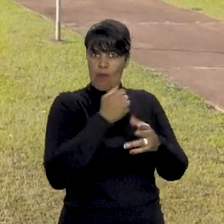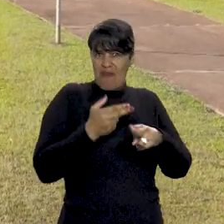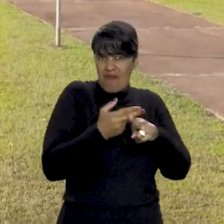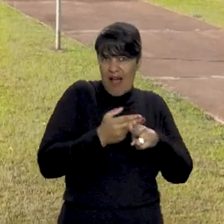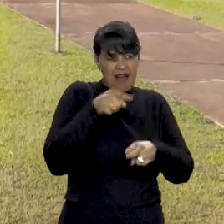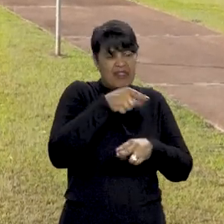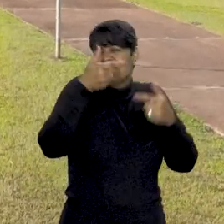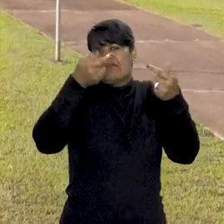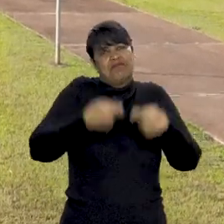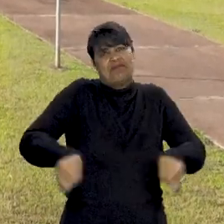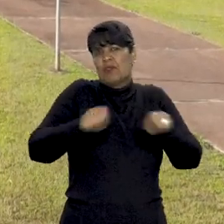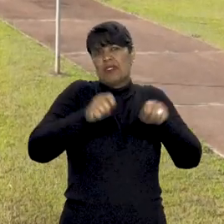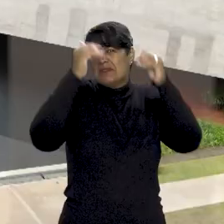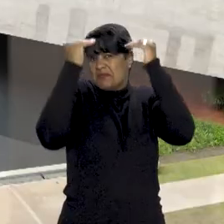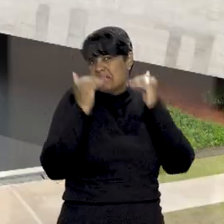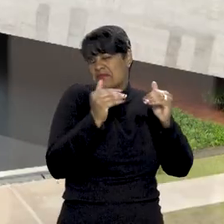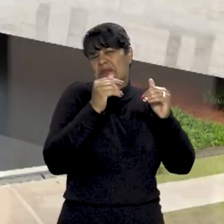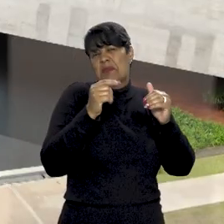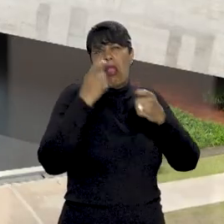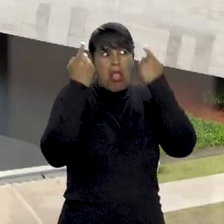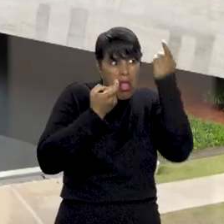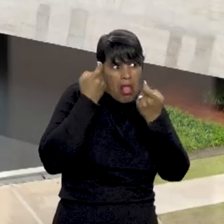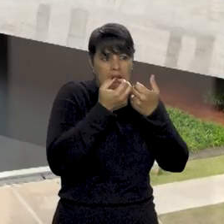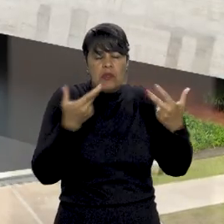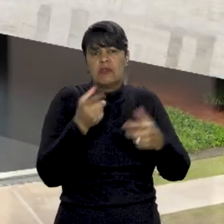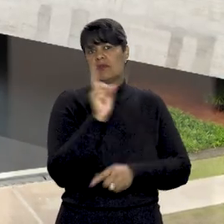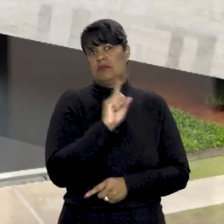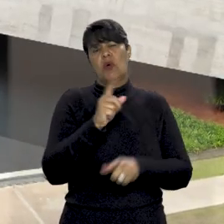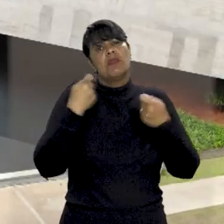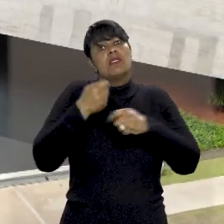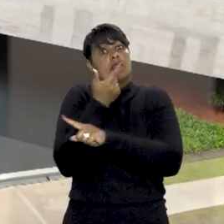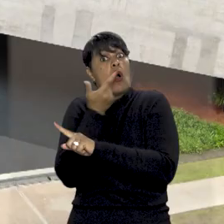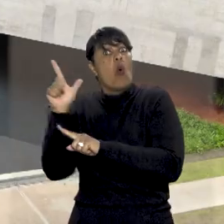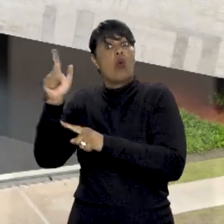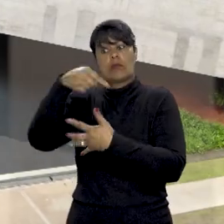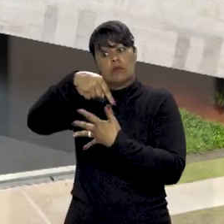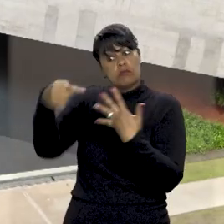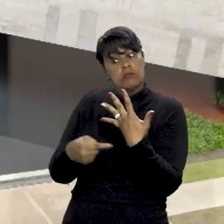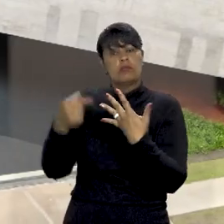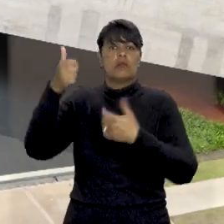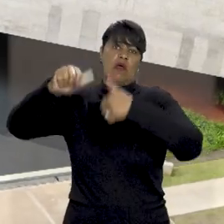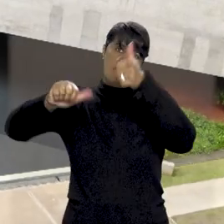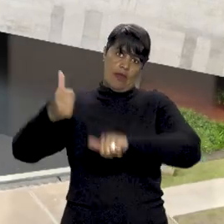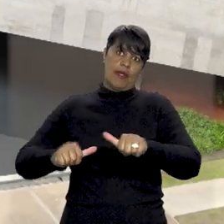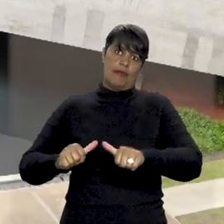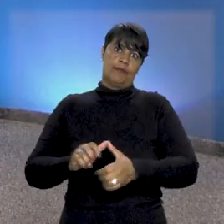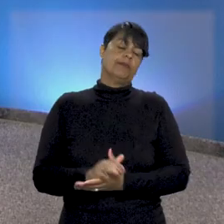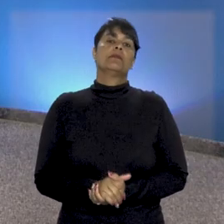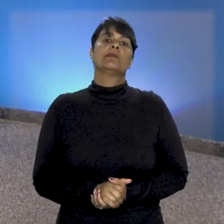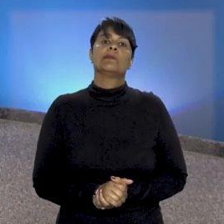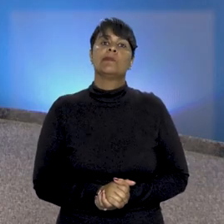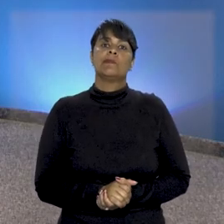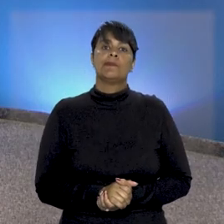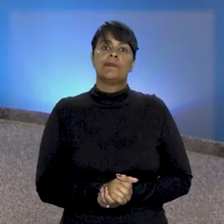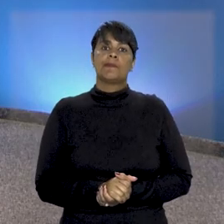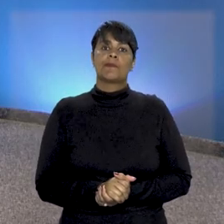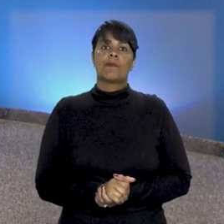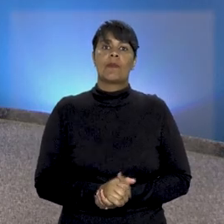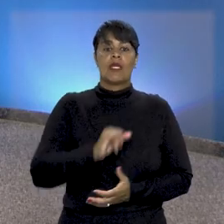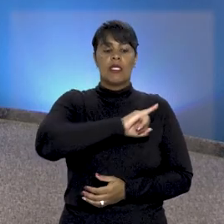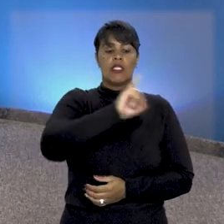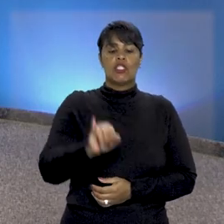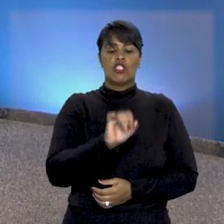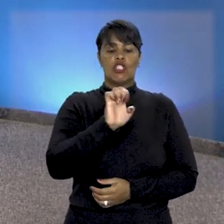reprovabilidade da conduta, sendo necessário avaliar outras circunstâncias do caso concreto. Getons